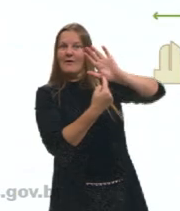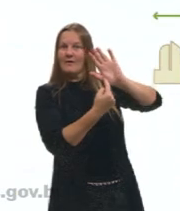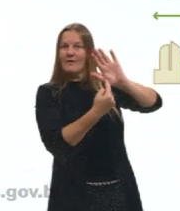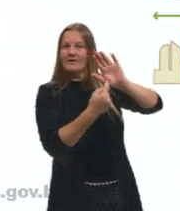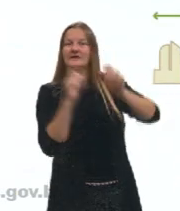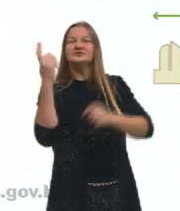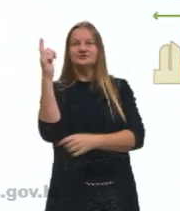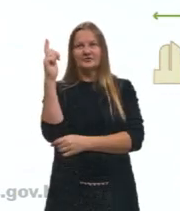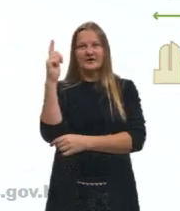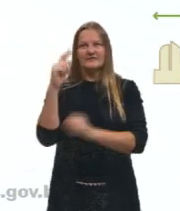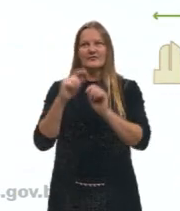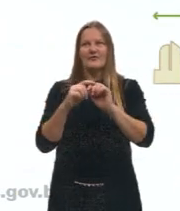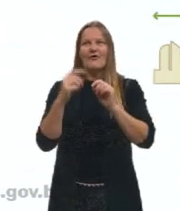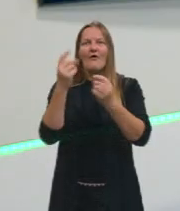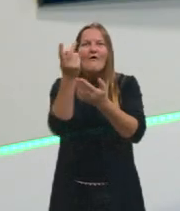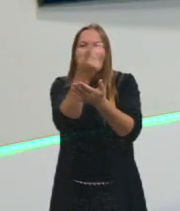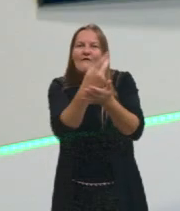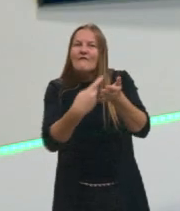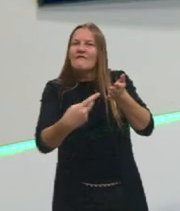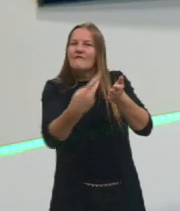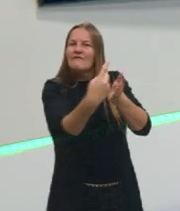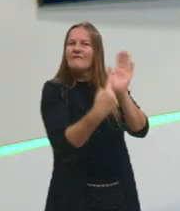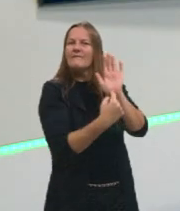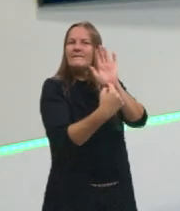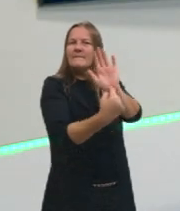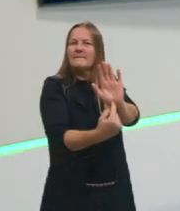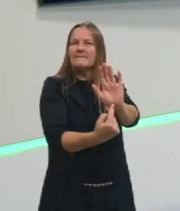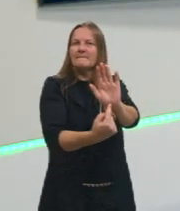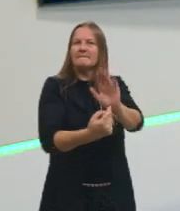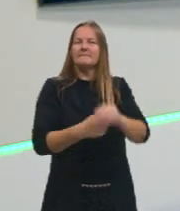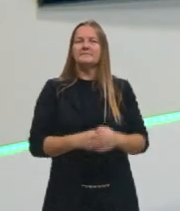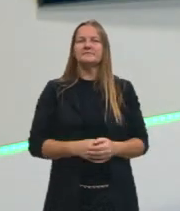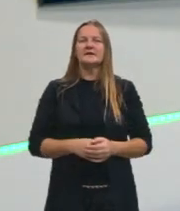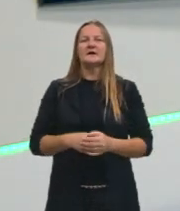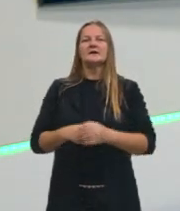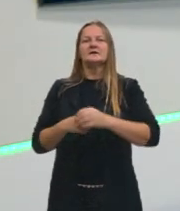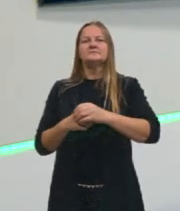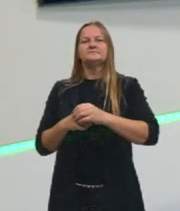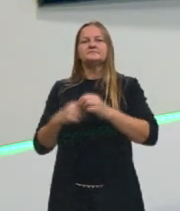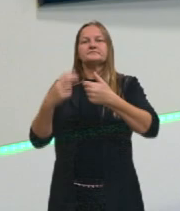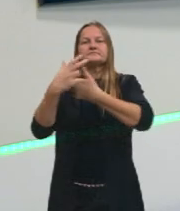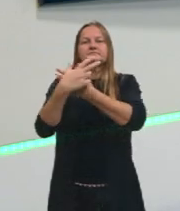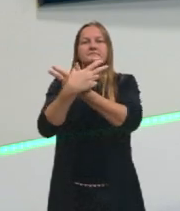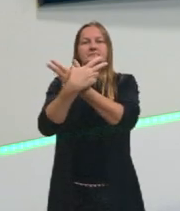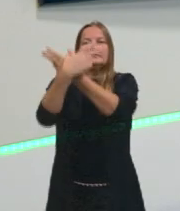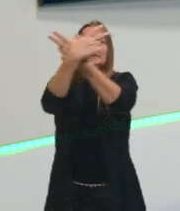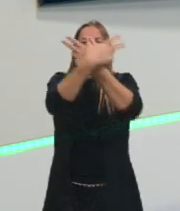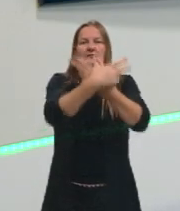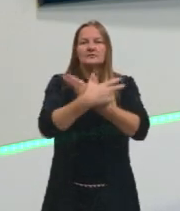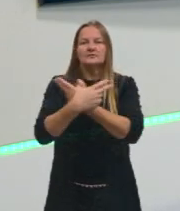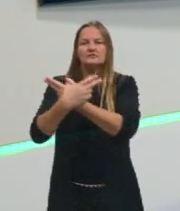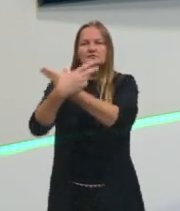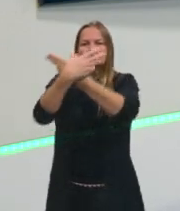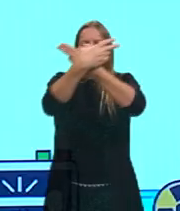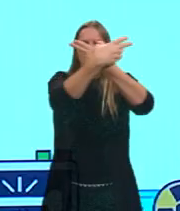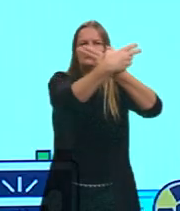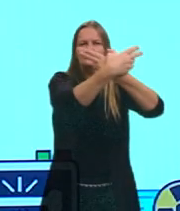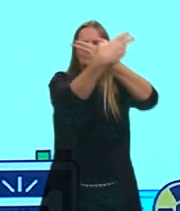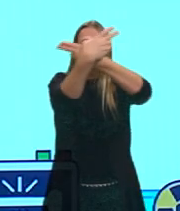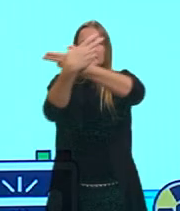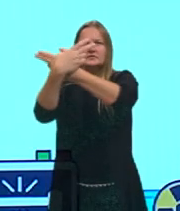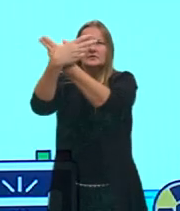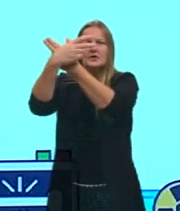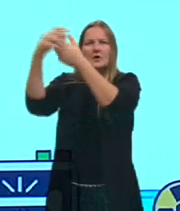justamente essa forma, ó. Nós temos, então, alguns satélites com esses receptores, tá, gurizada?